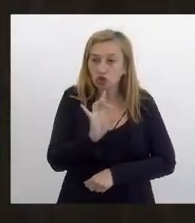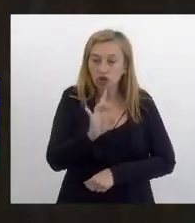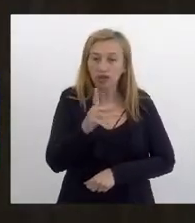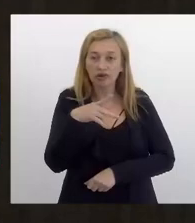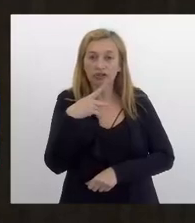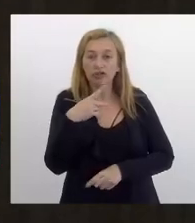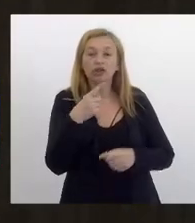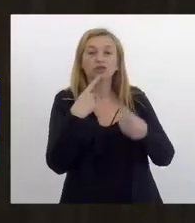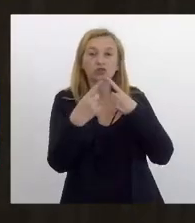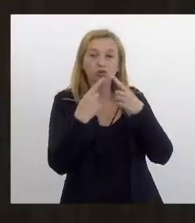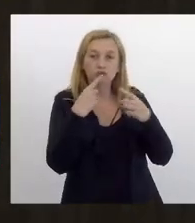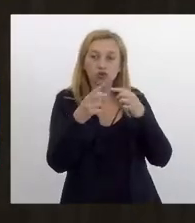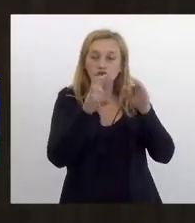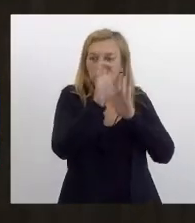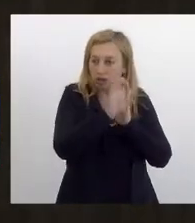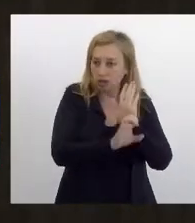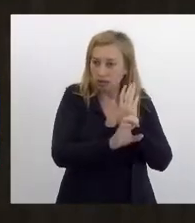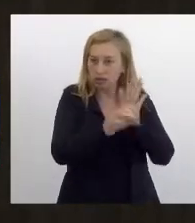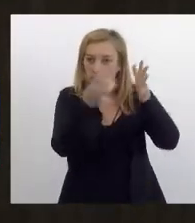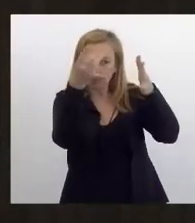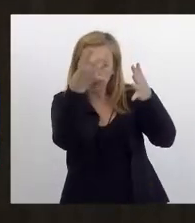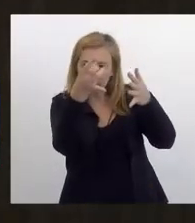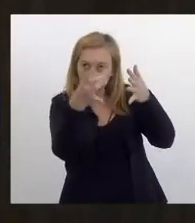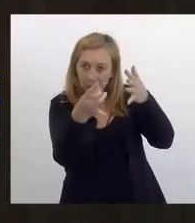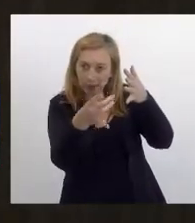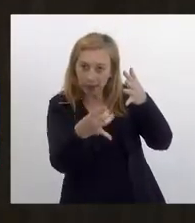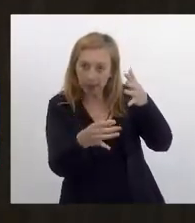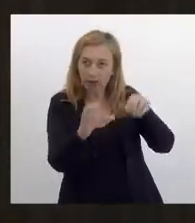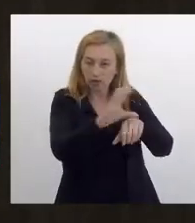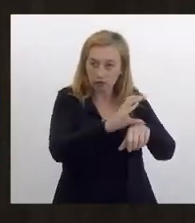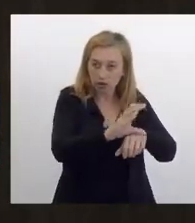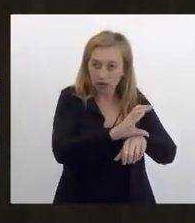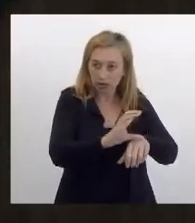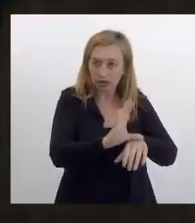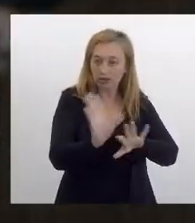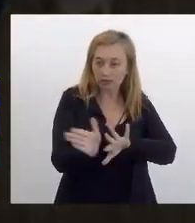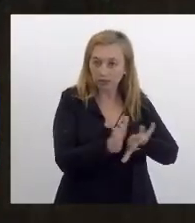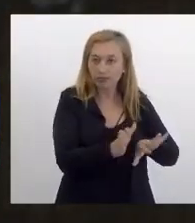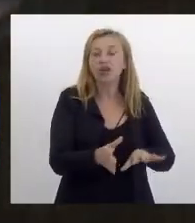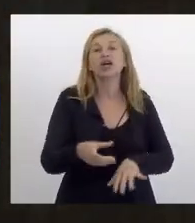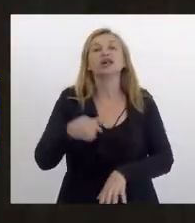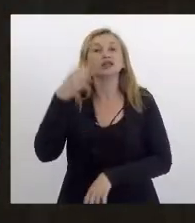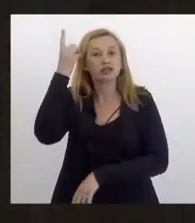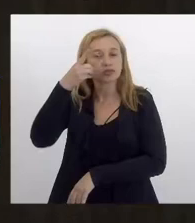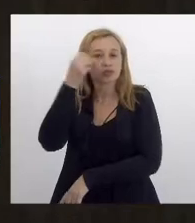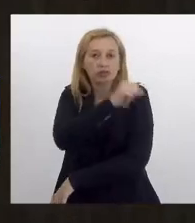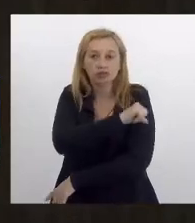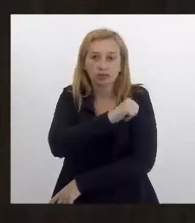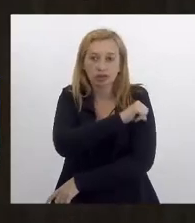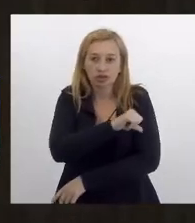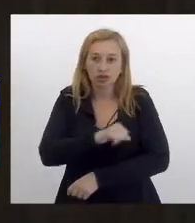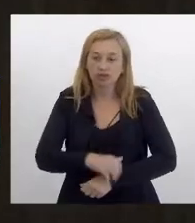debater as emendas, a legalidade, a constitucionalidade. A deputada enfermeira Regiane que preside